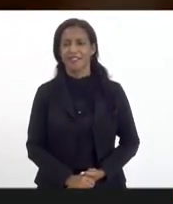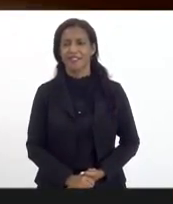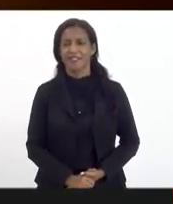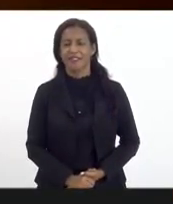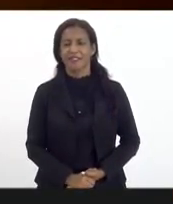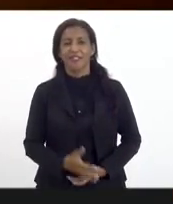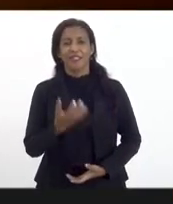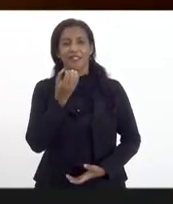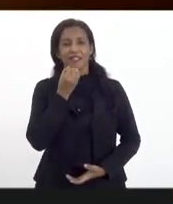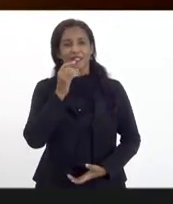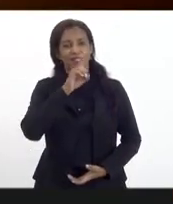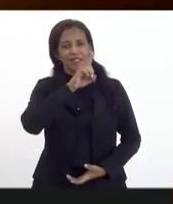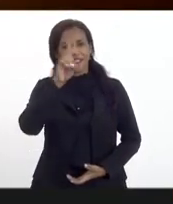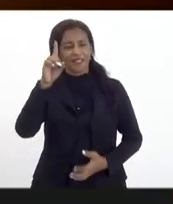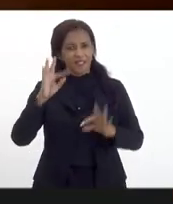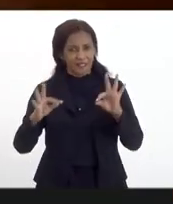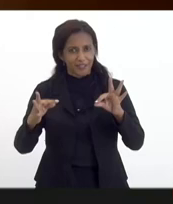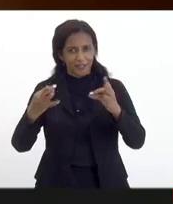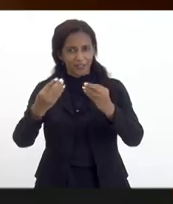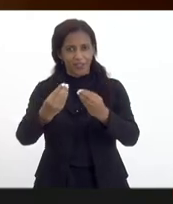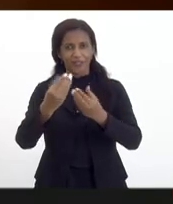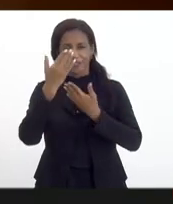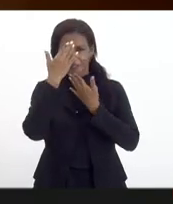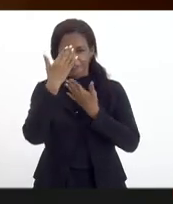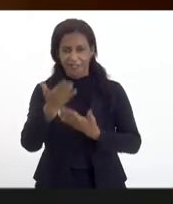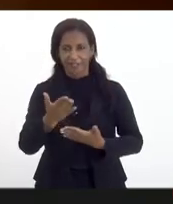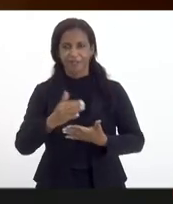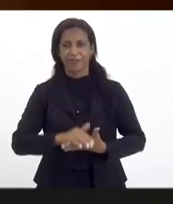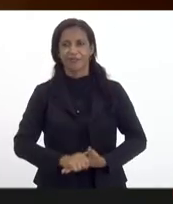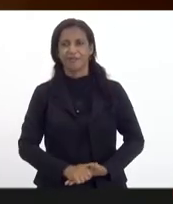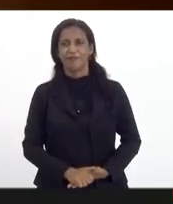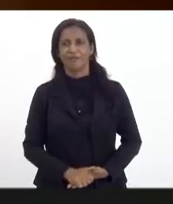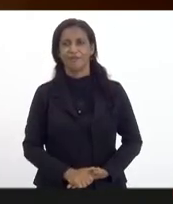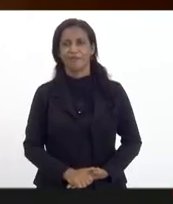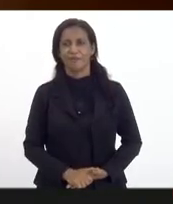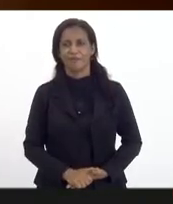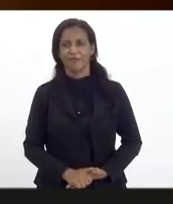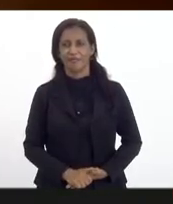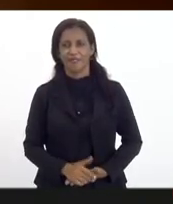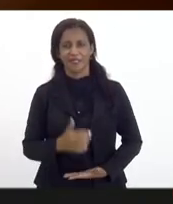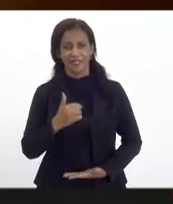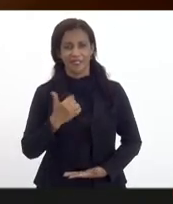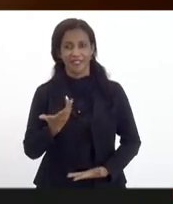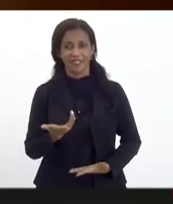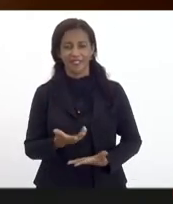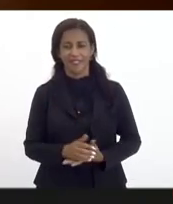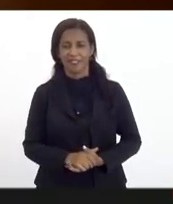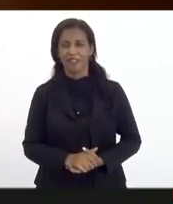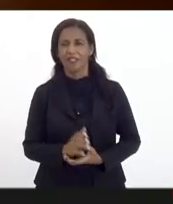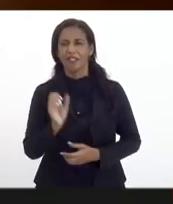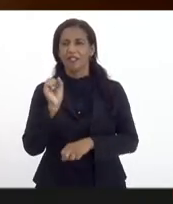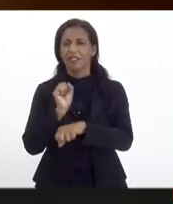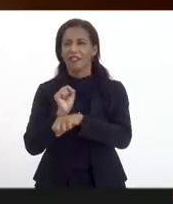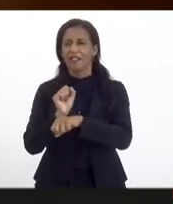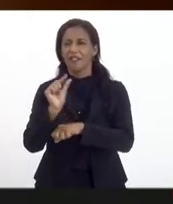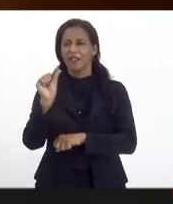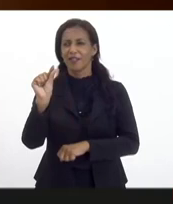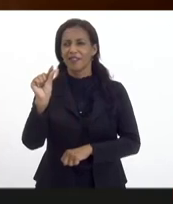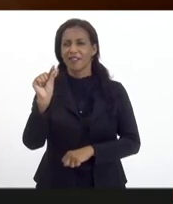Bom dia a todos e todas. Eu quero agradecer. Eu quero agradecer, não. Vânia, um instante, por favor.